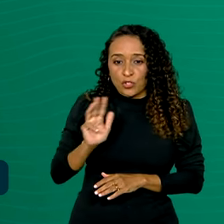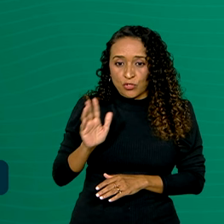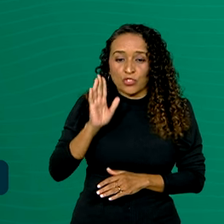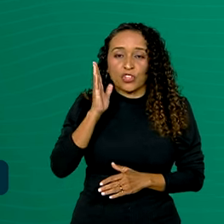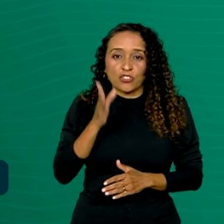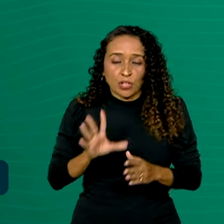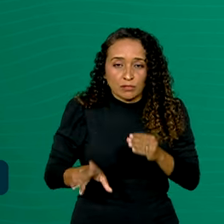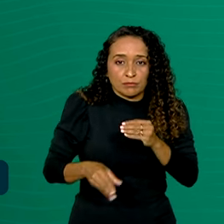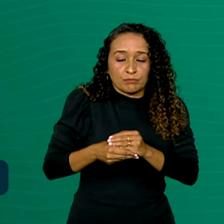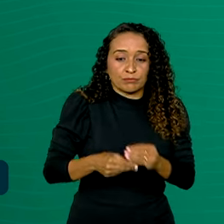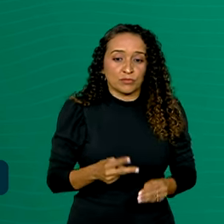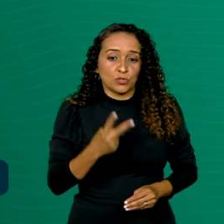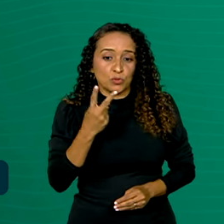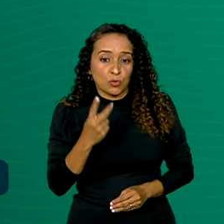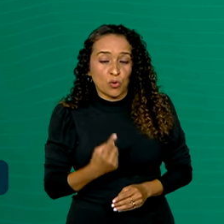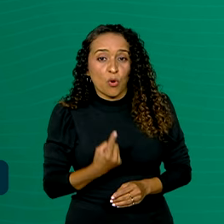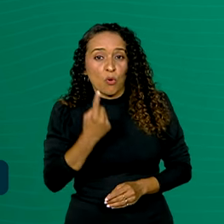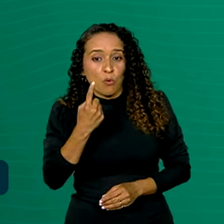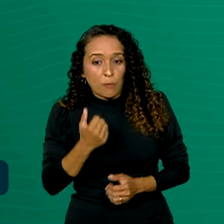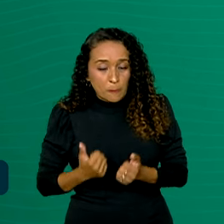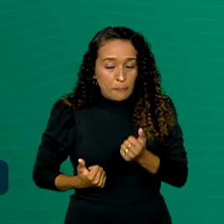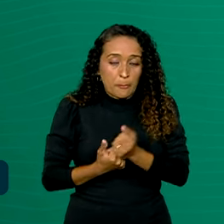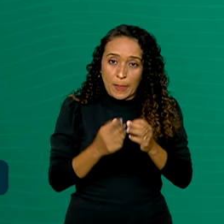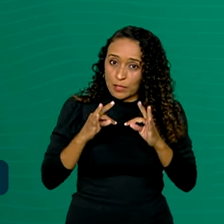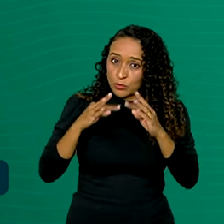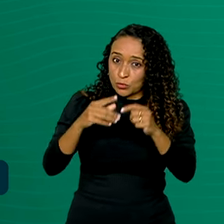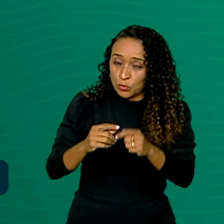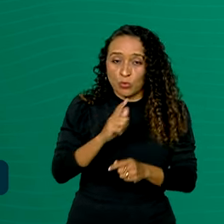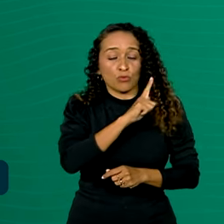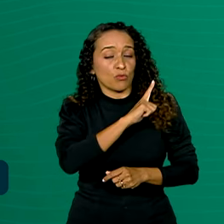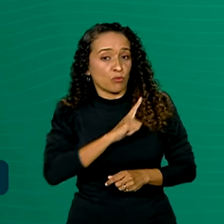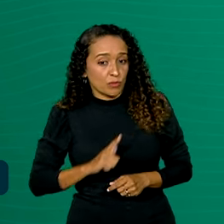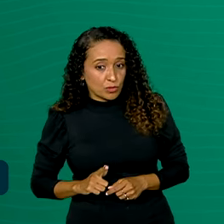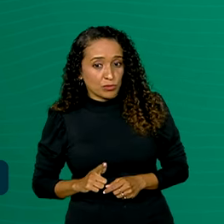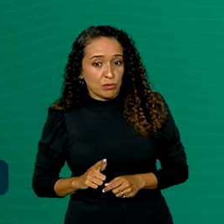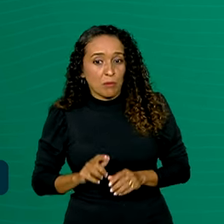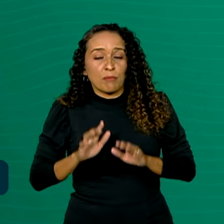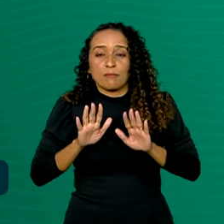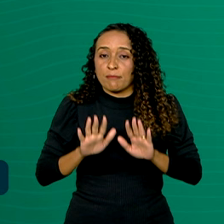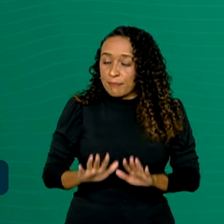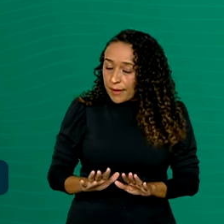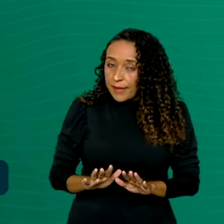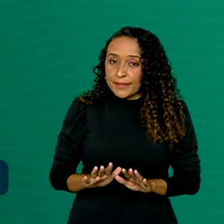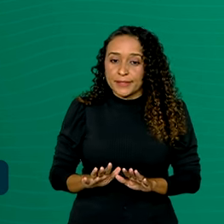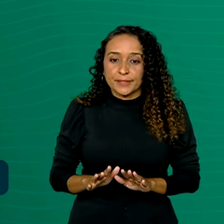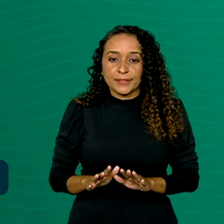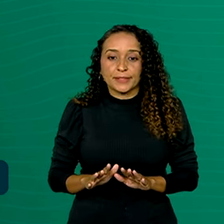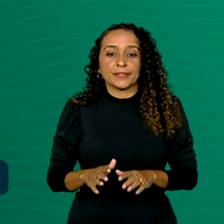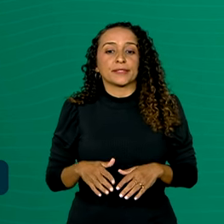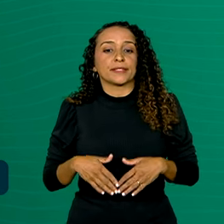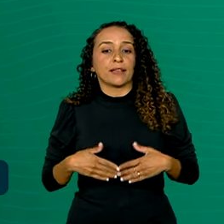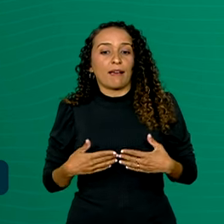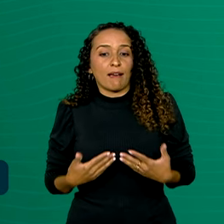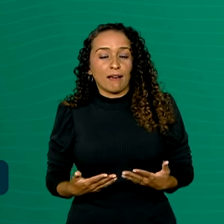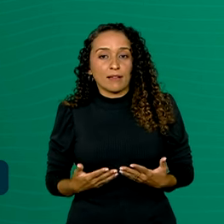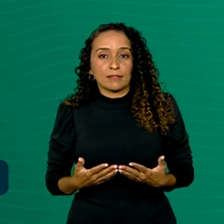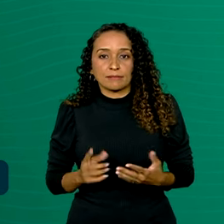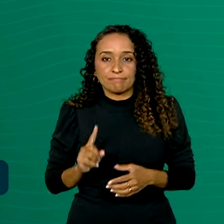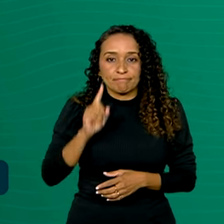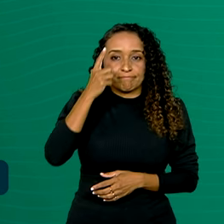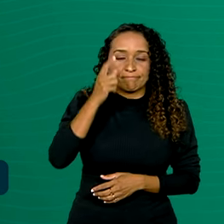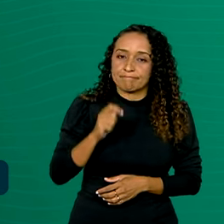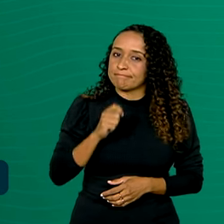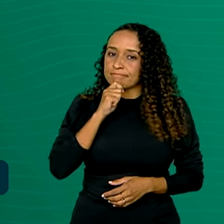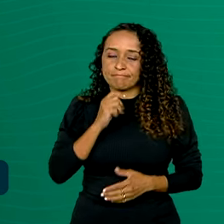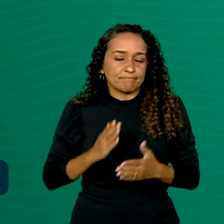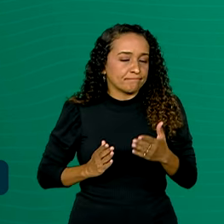constitucionais, uma delas apoiada por todos os governadores e, ainda assim, essas iniciativas não foram